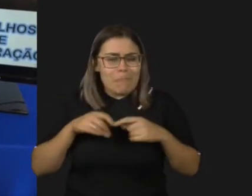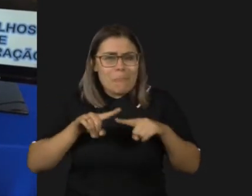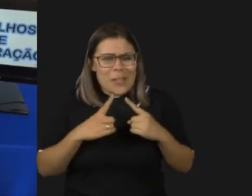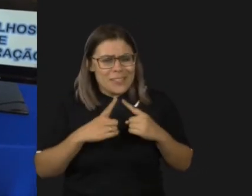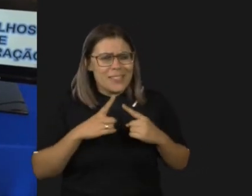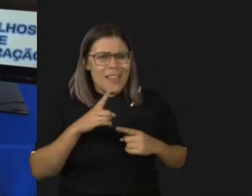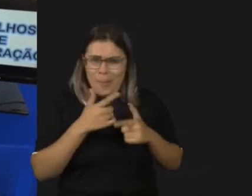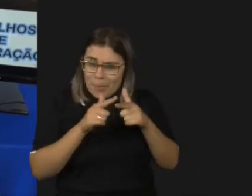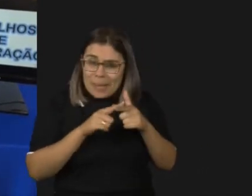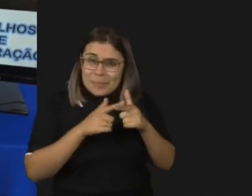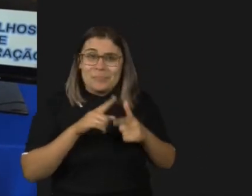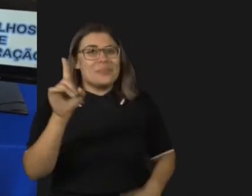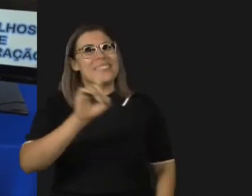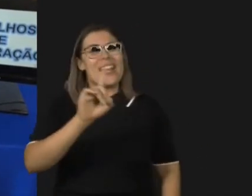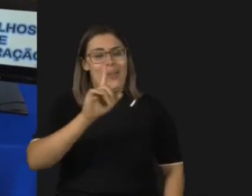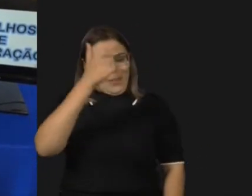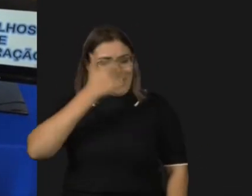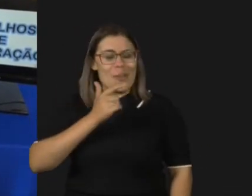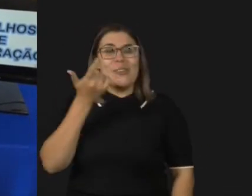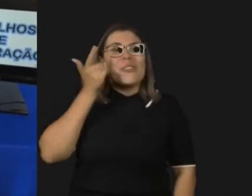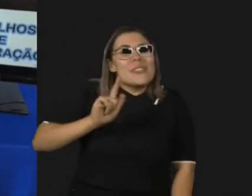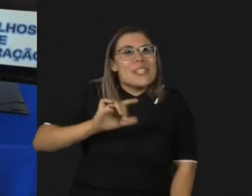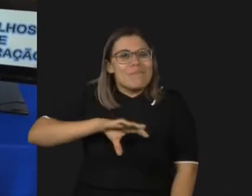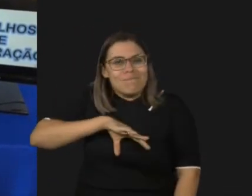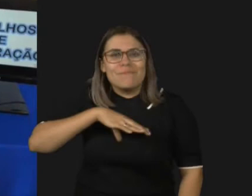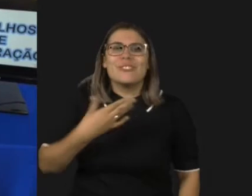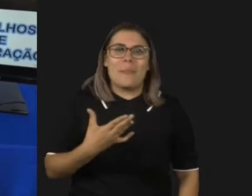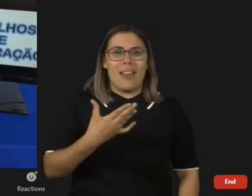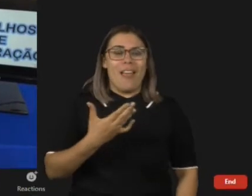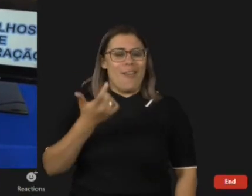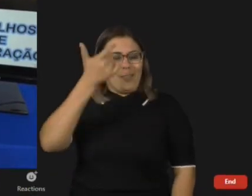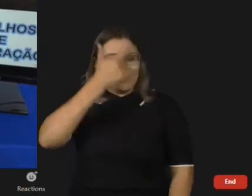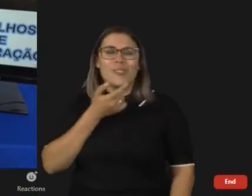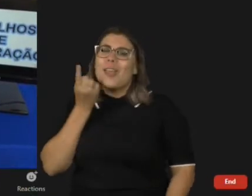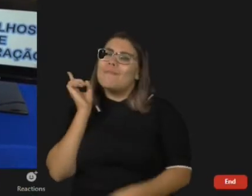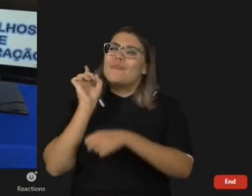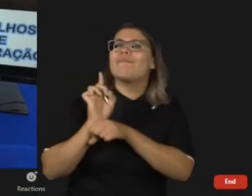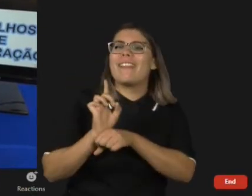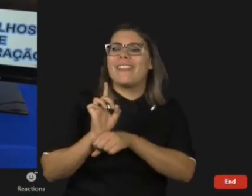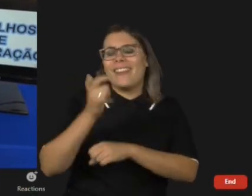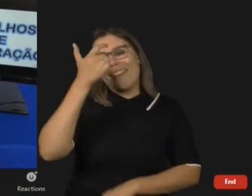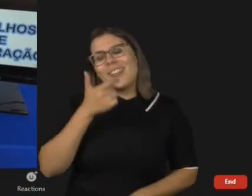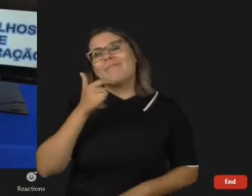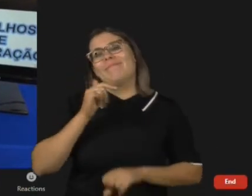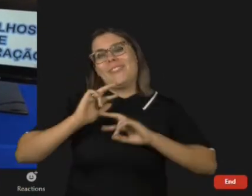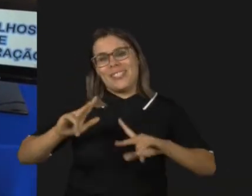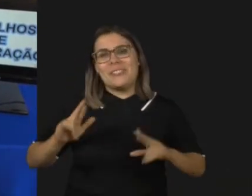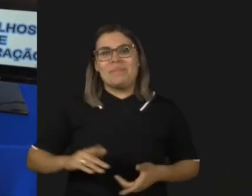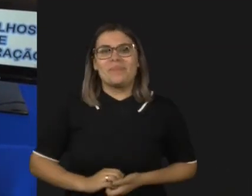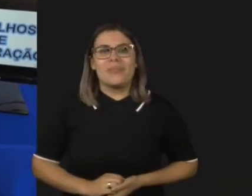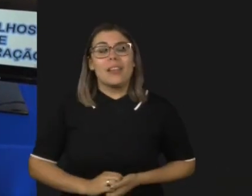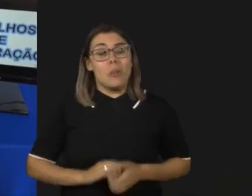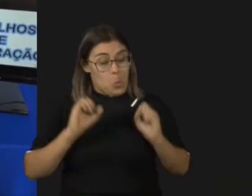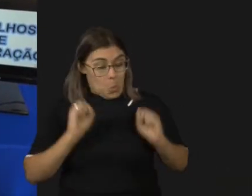gatilhos de superação que eu sempre apresento. São coisas que te acontecem e te convidam à mudança. Poderia dizer que